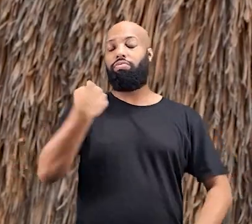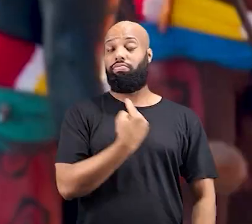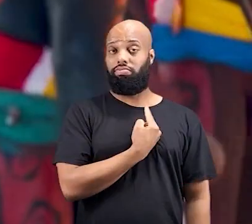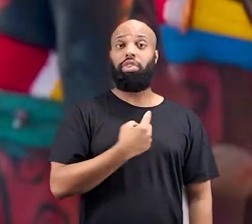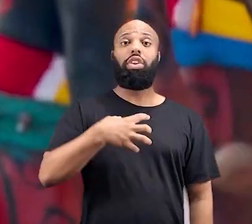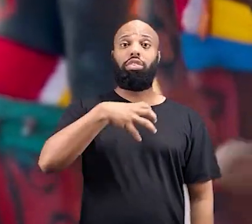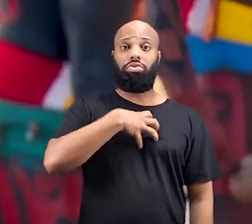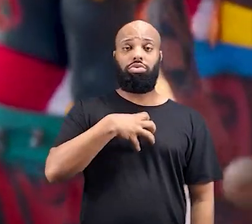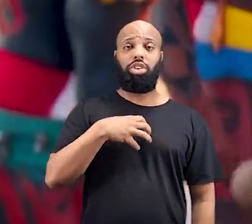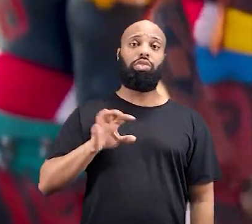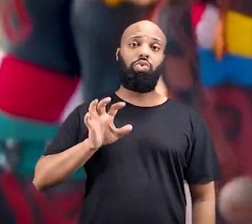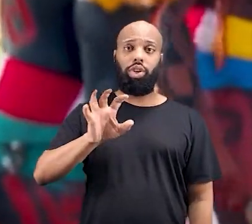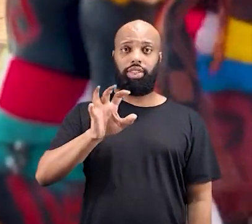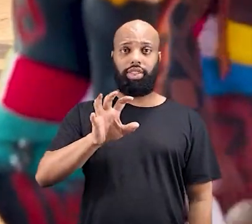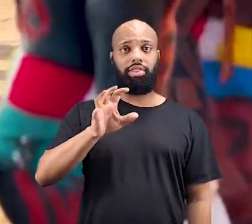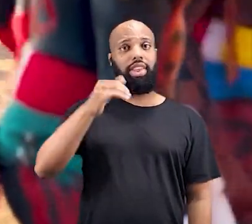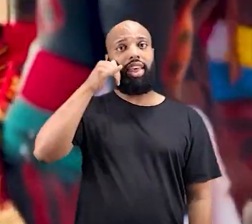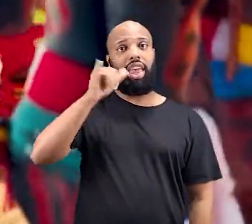com o fogo.